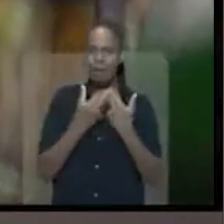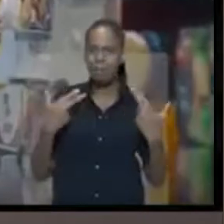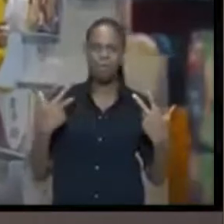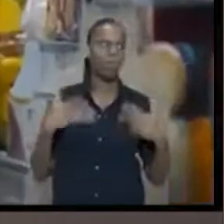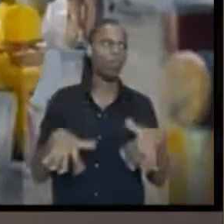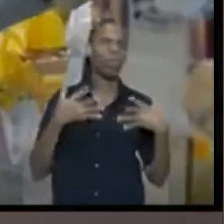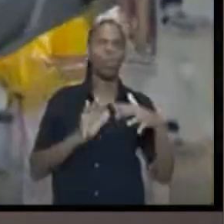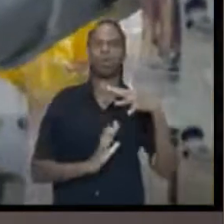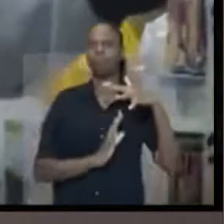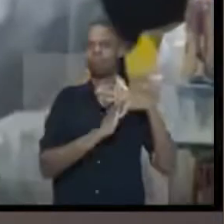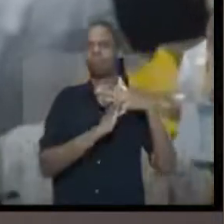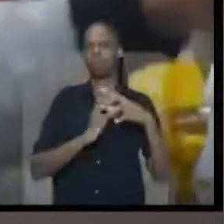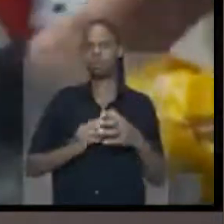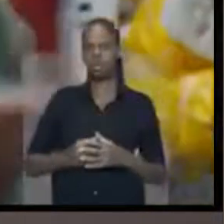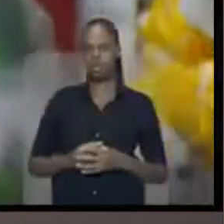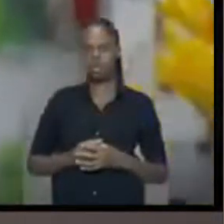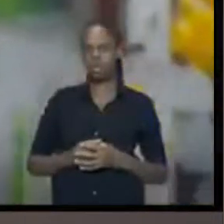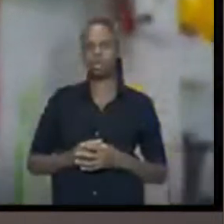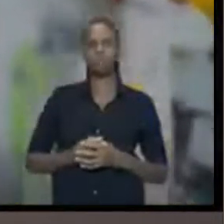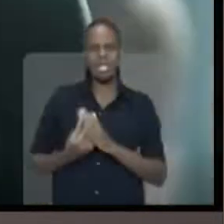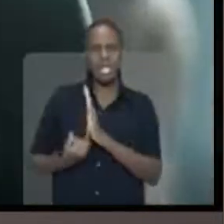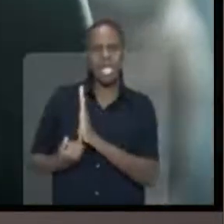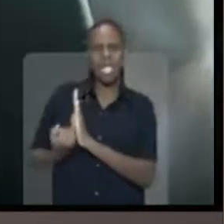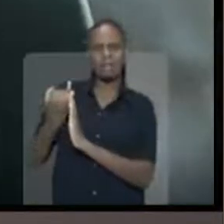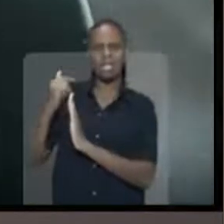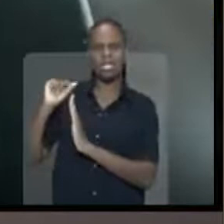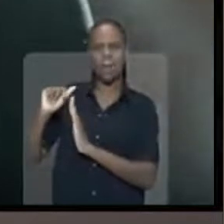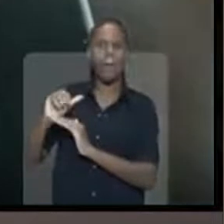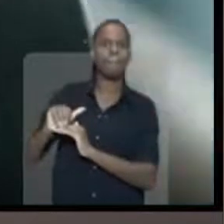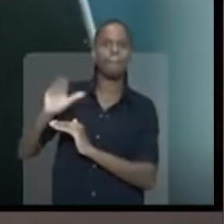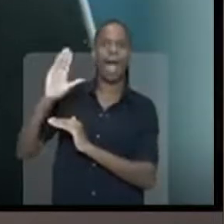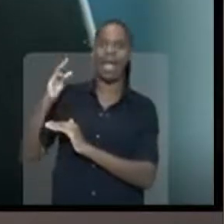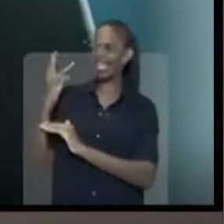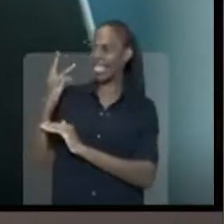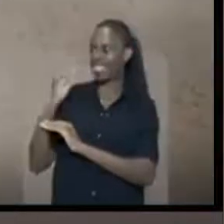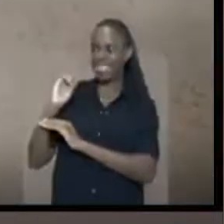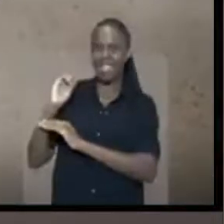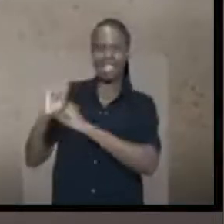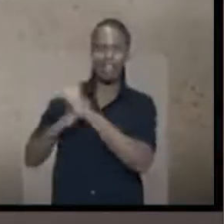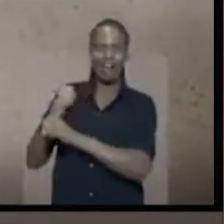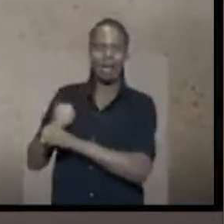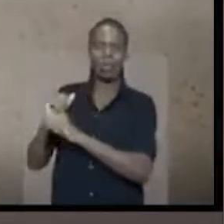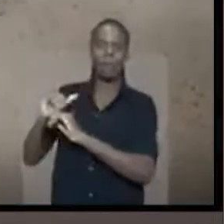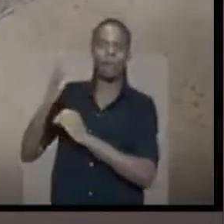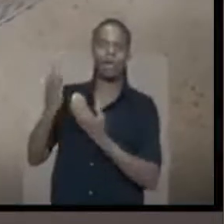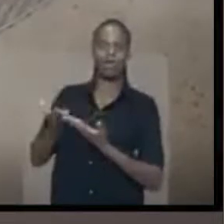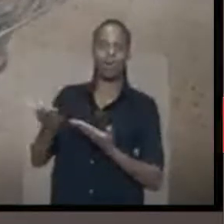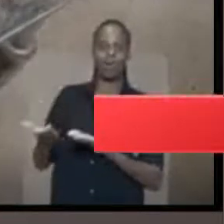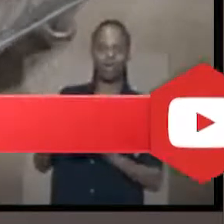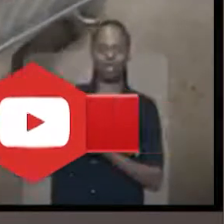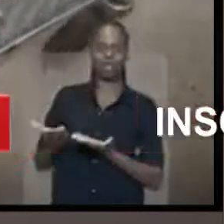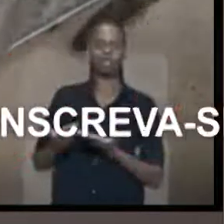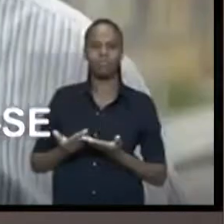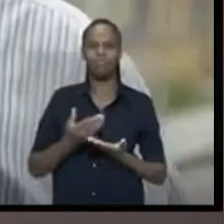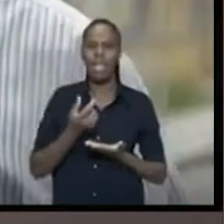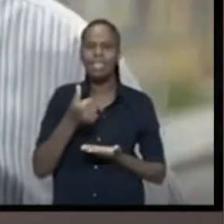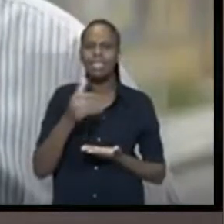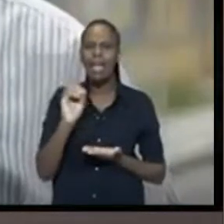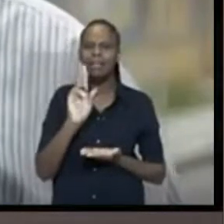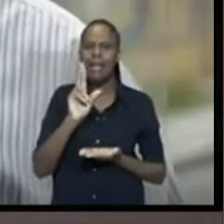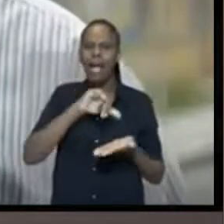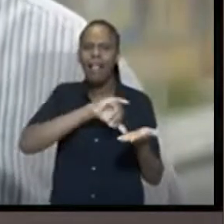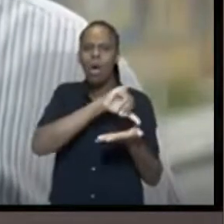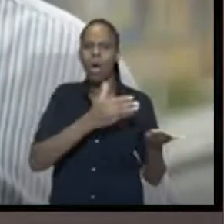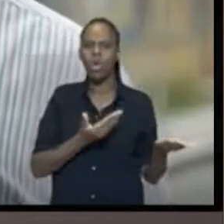especialmente dos alimentos, esses sim explodiram. A inflação é a mais alta em quase 30 anos. Nós